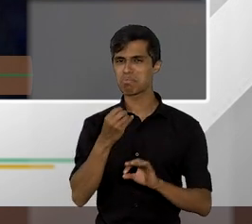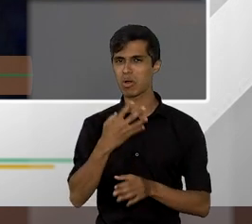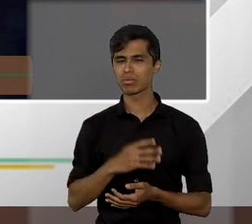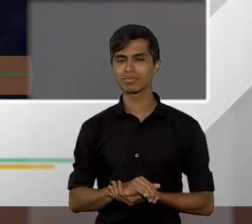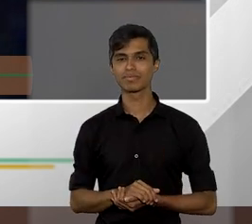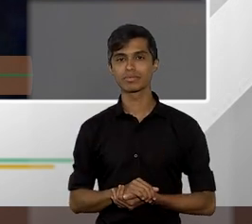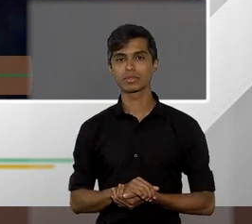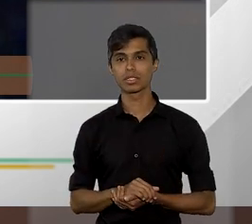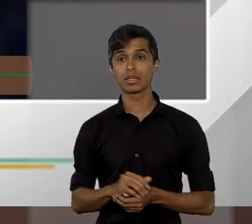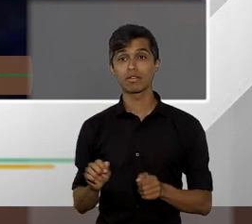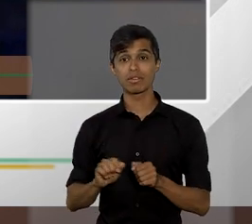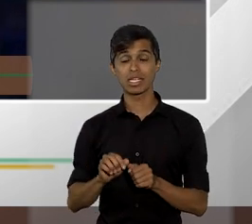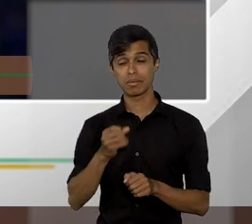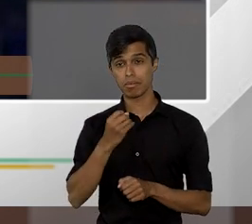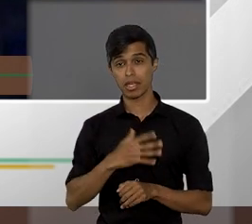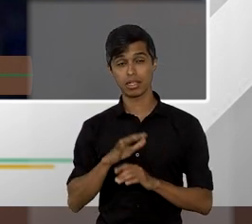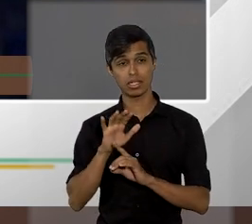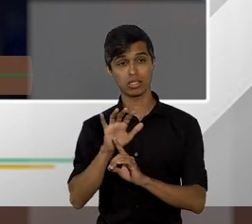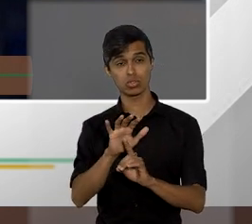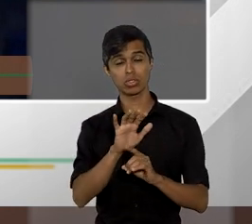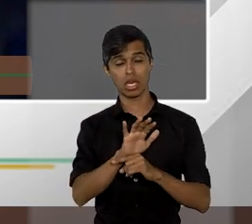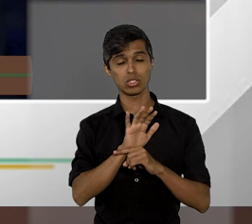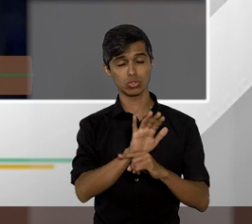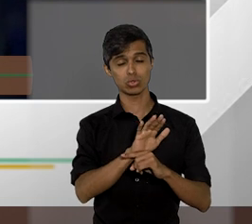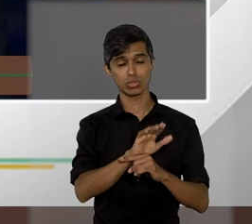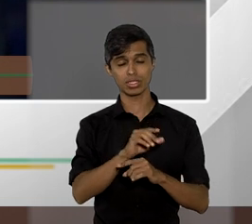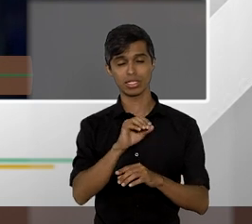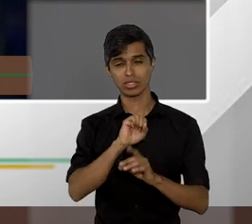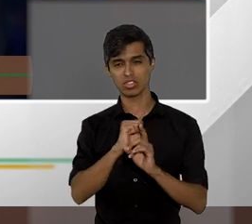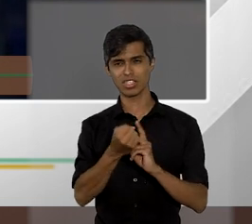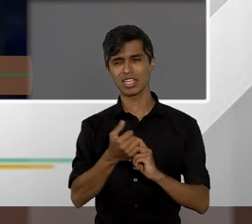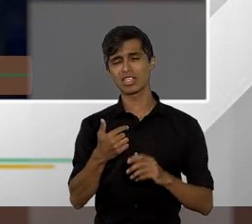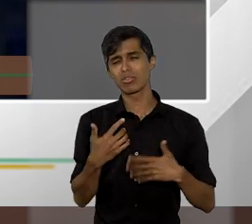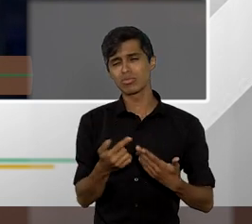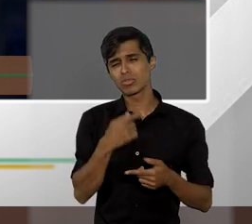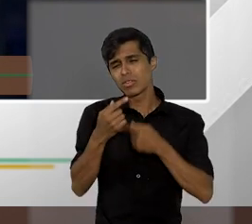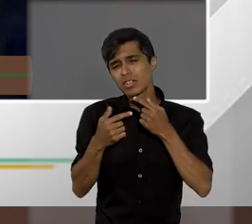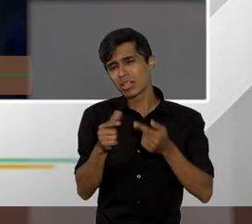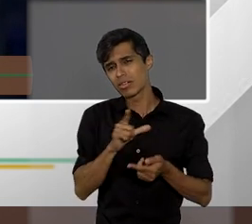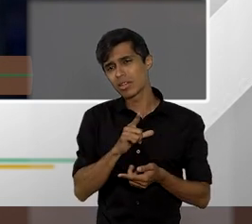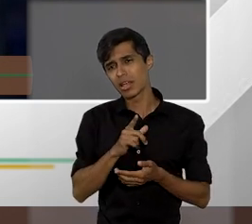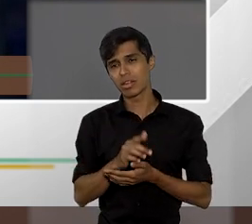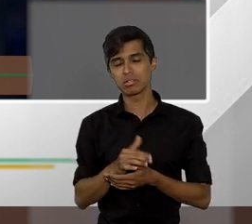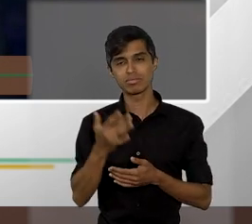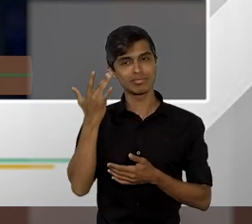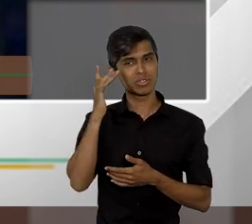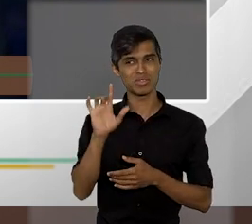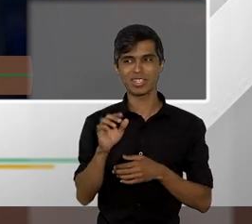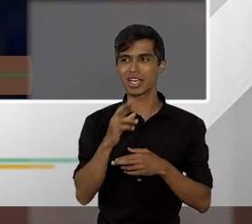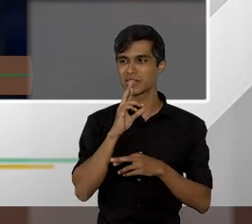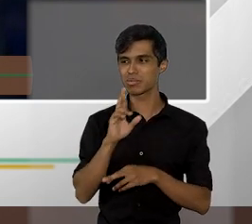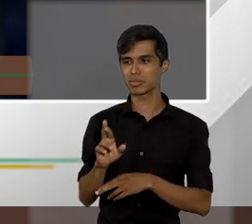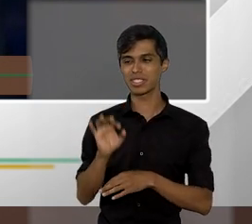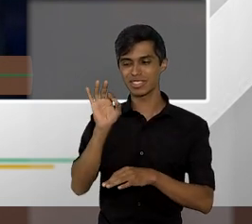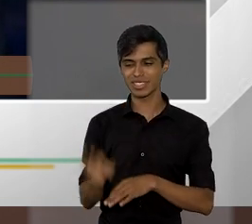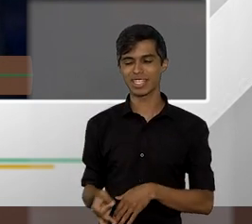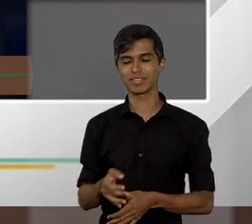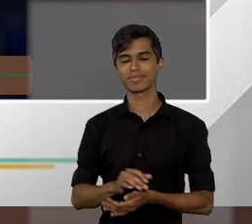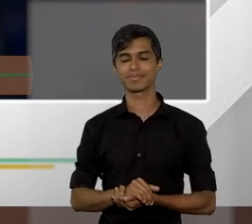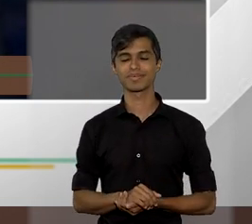etc fazem muito bem para a sociedade então eu tenho essas dúvidas eu infelizmente não consigo responder assertivamente